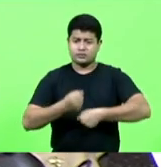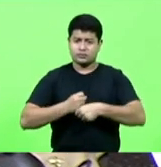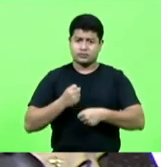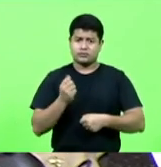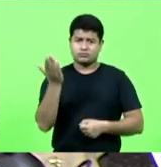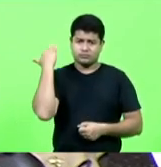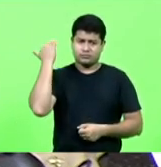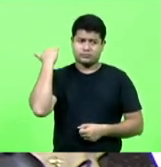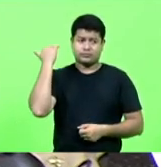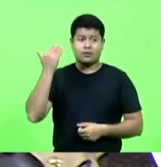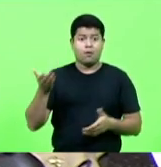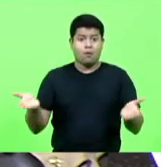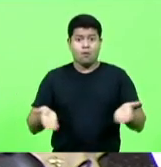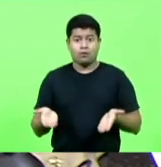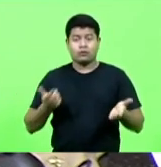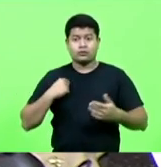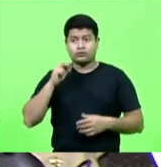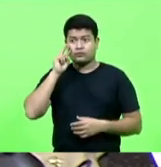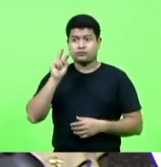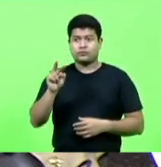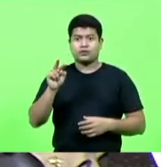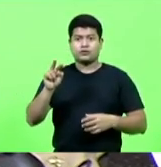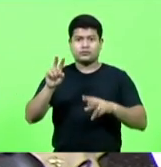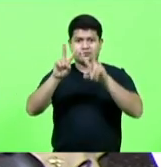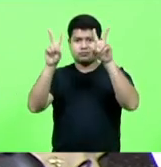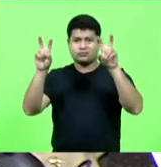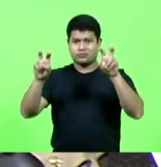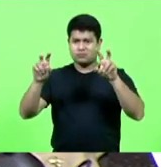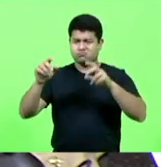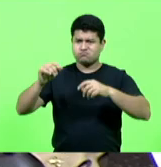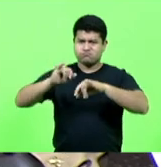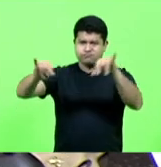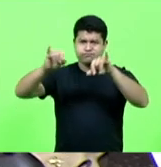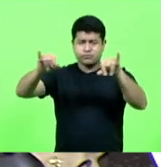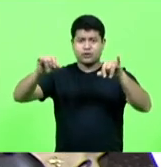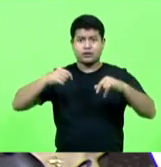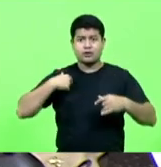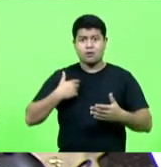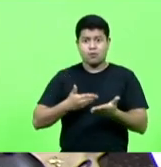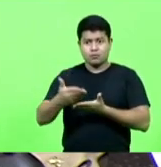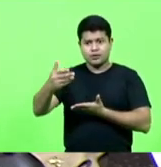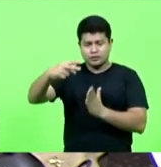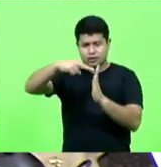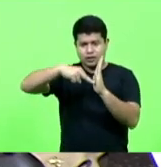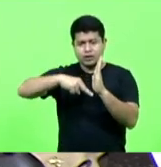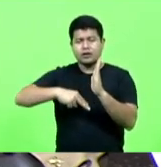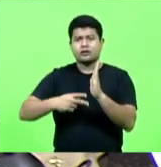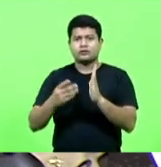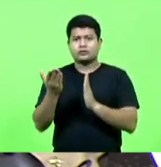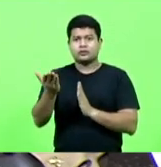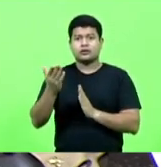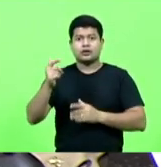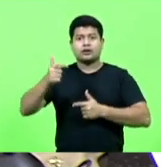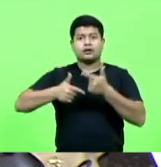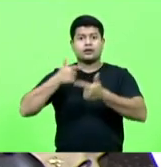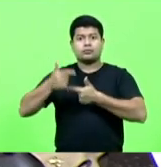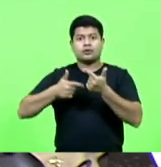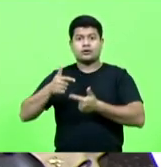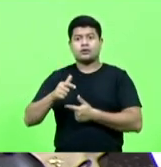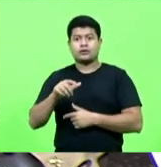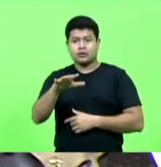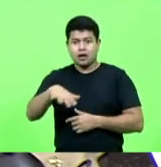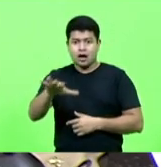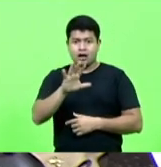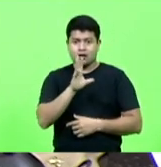Hoje vi uma matéria muito preocupante. Iniciei o dia lendo essa matéria. Trabalhadores do SAMU poderão